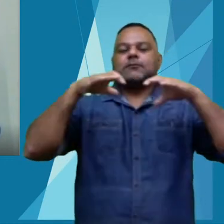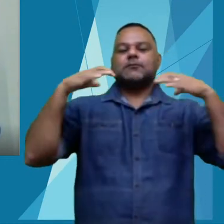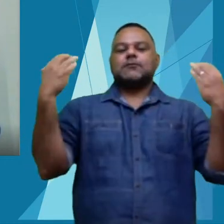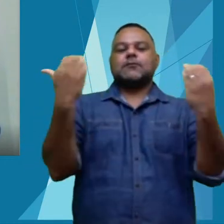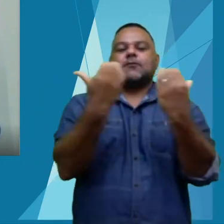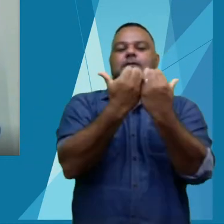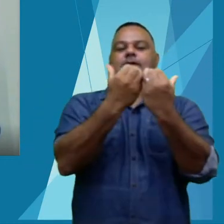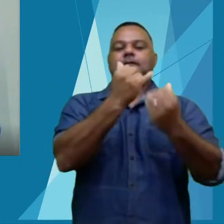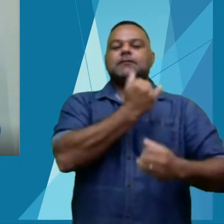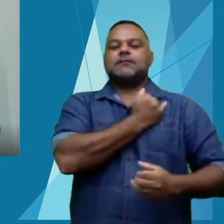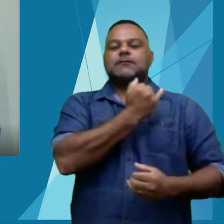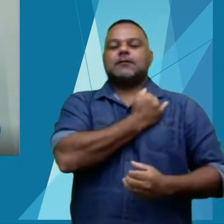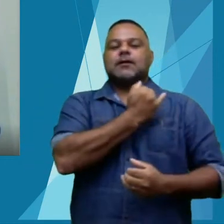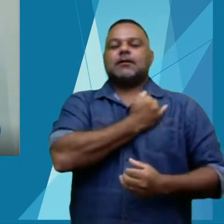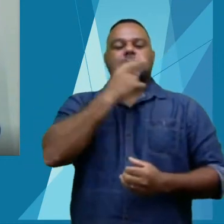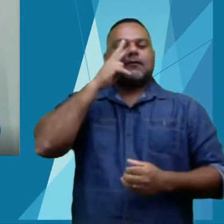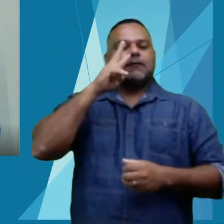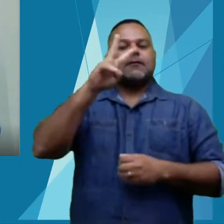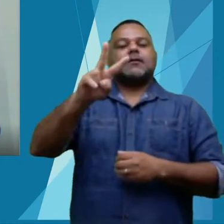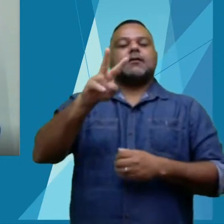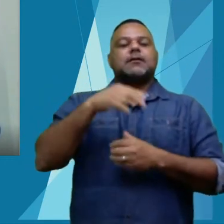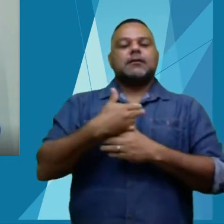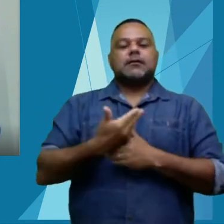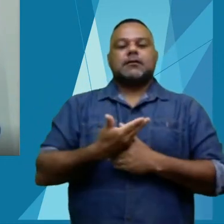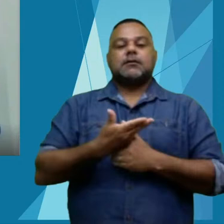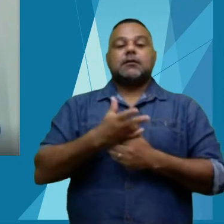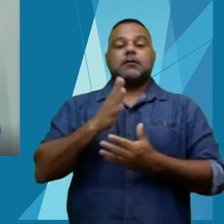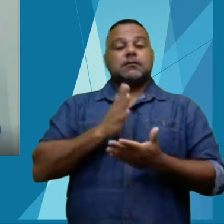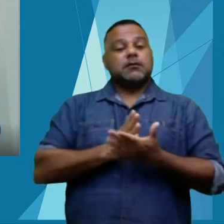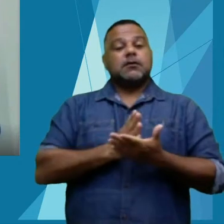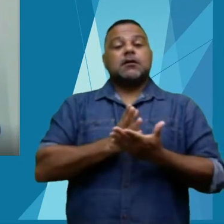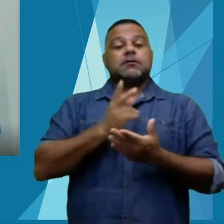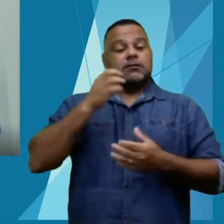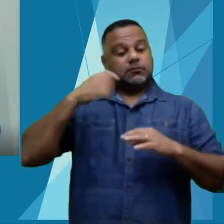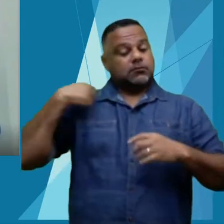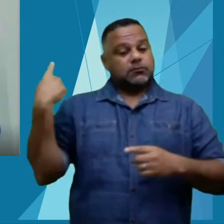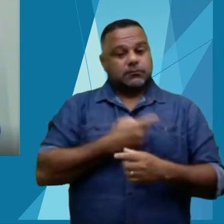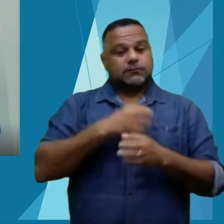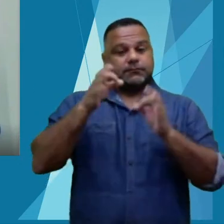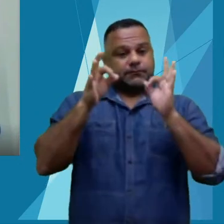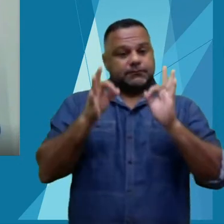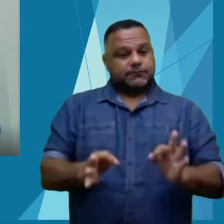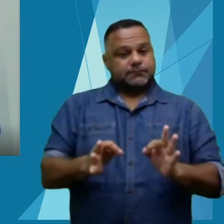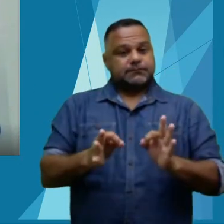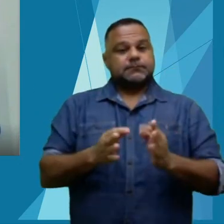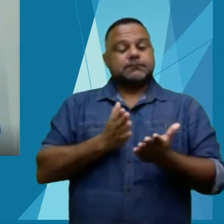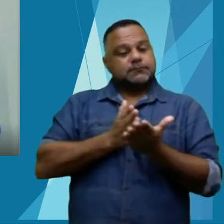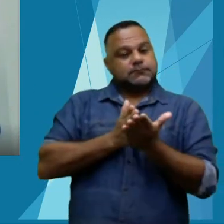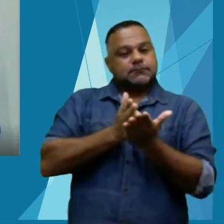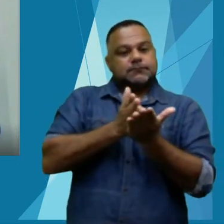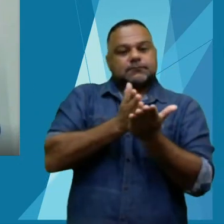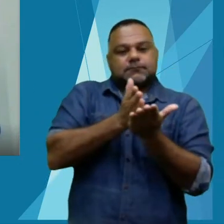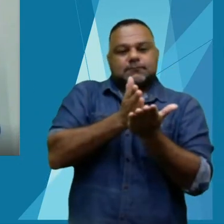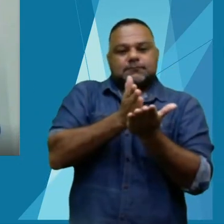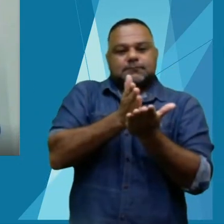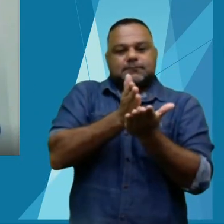nos dá uma certeza que o caminho da educação é esse caminho que nós trilhamos, é o